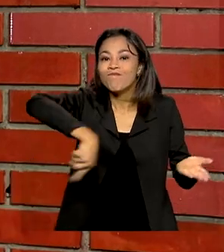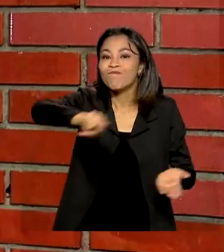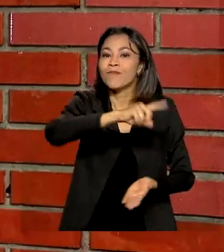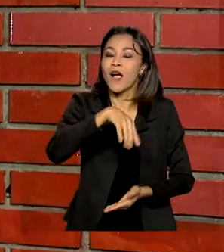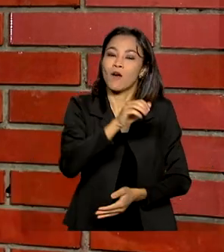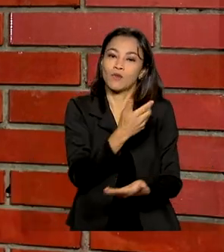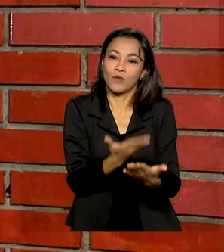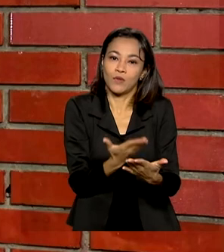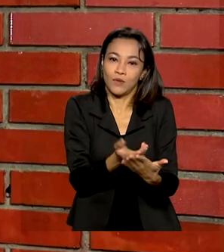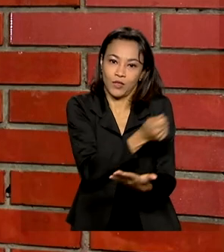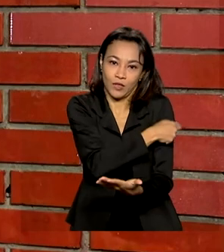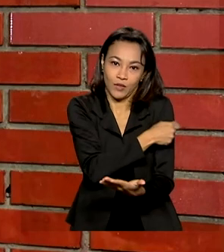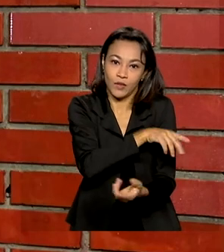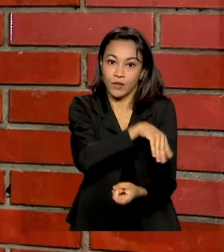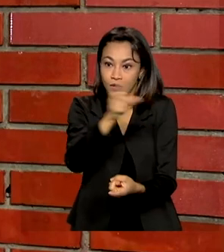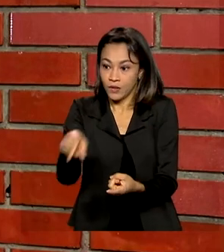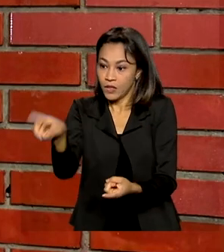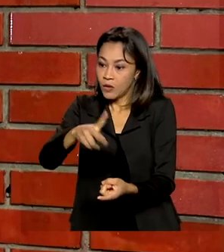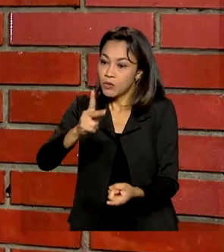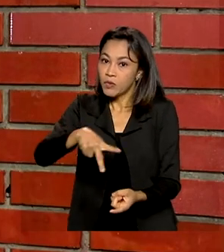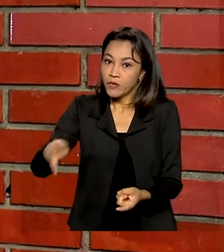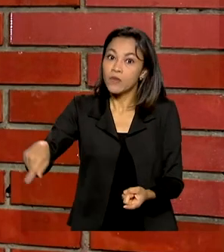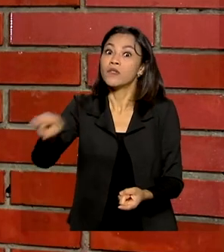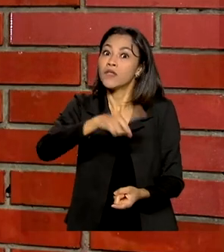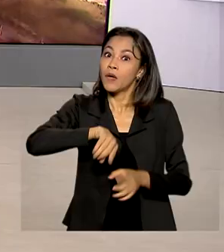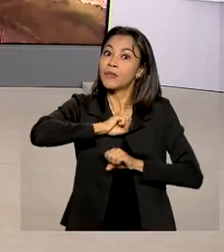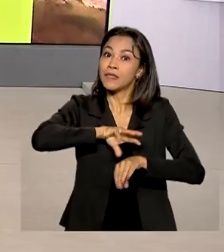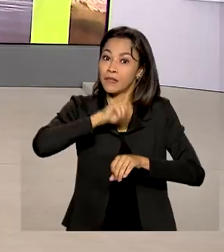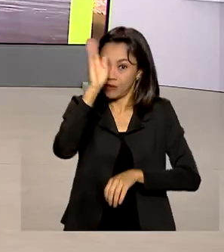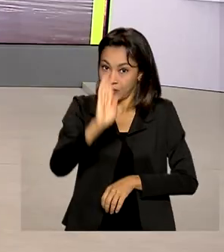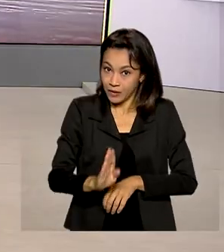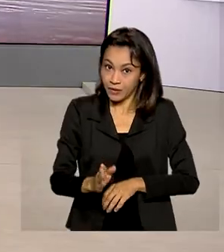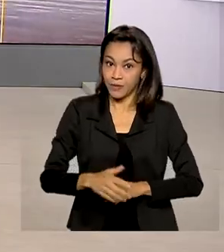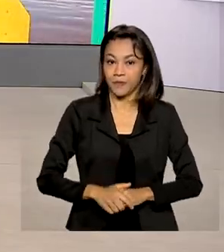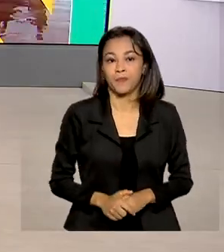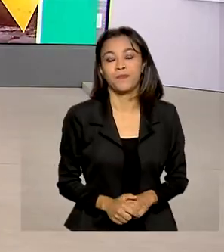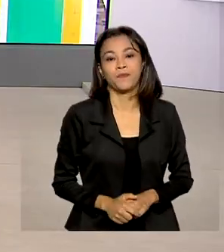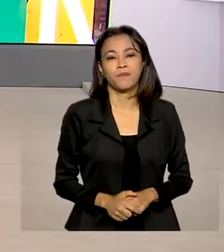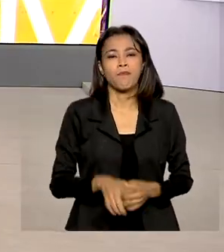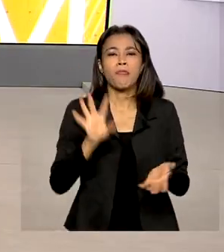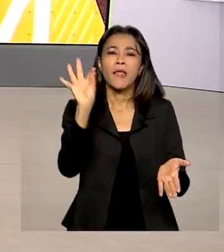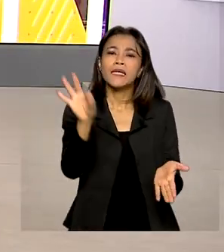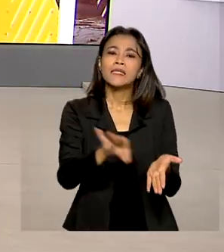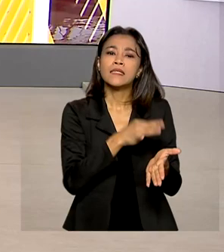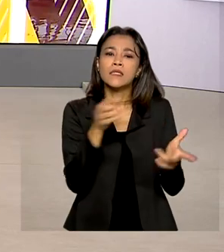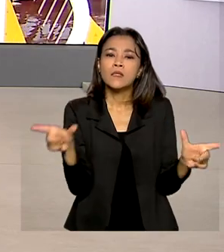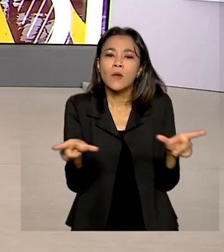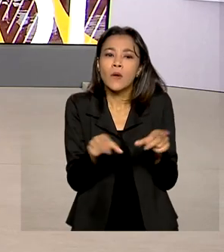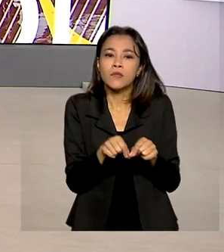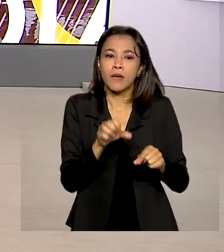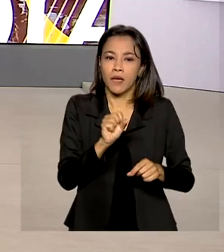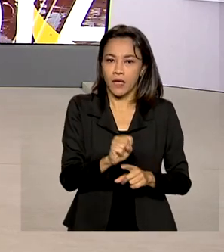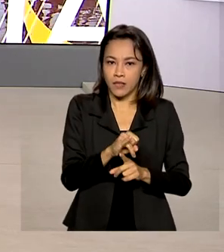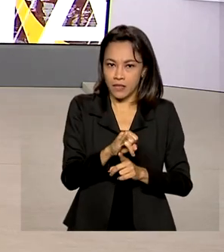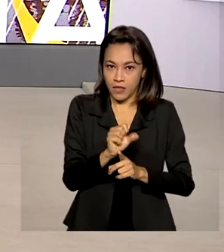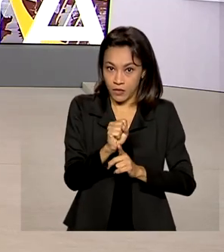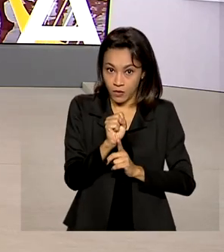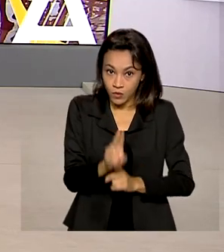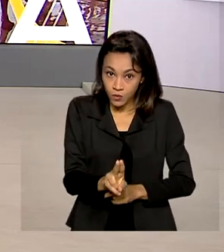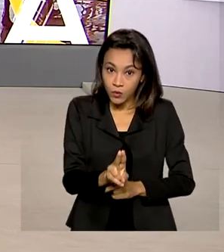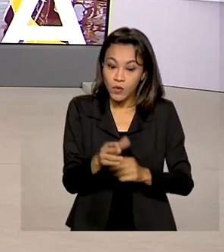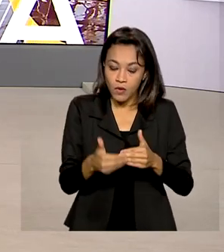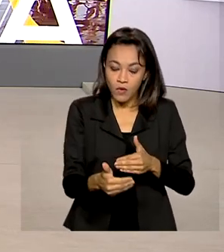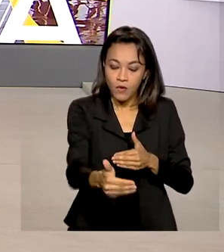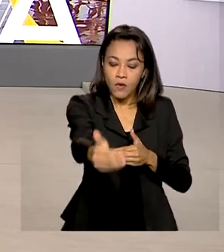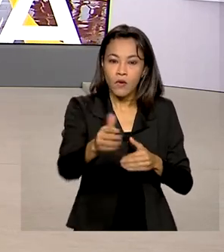professores e à educação brasileiras. As inscrições para o SISU, o Sistema de Seleção Unificada, vão